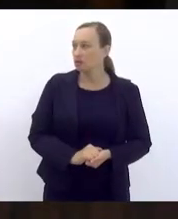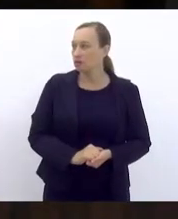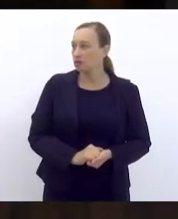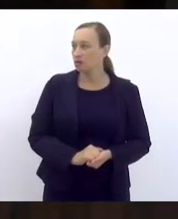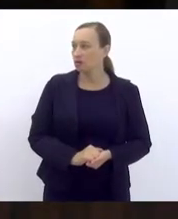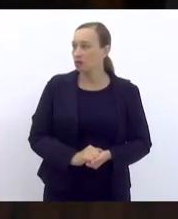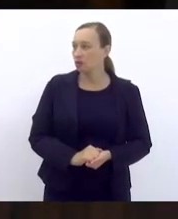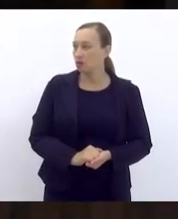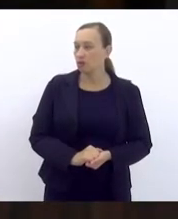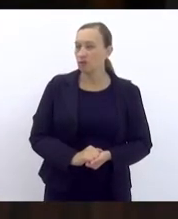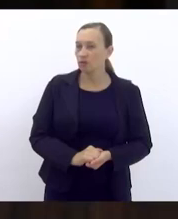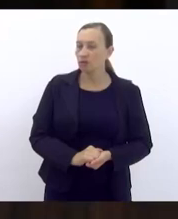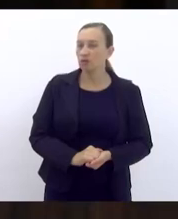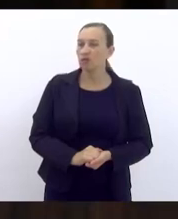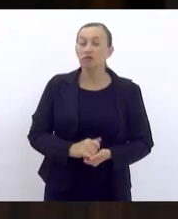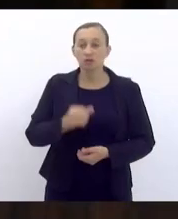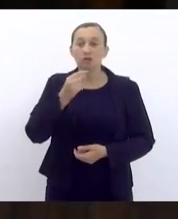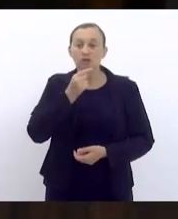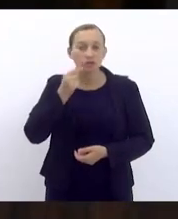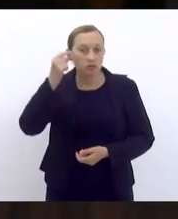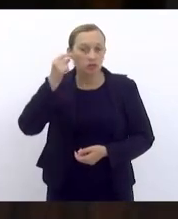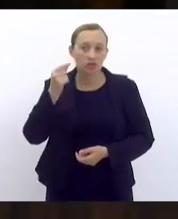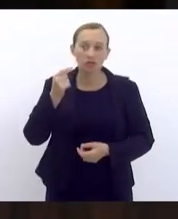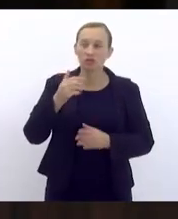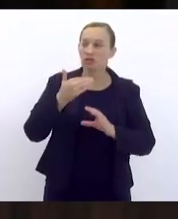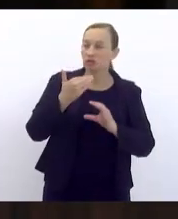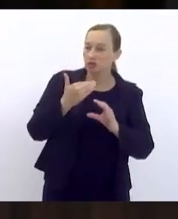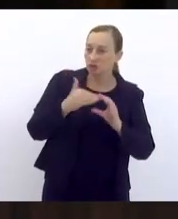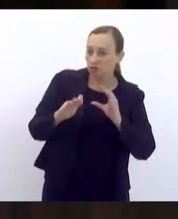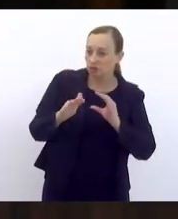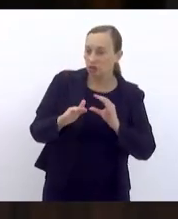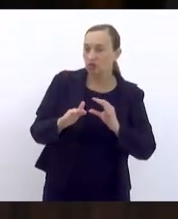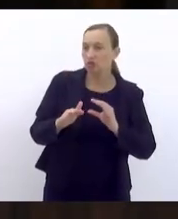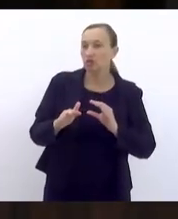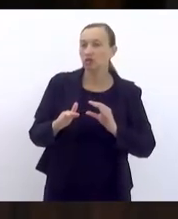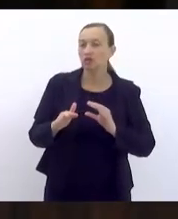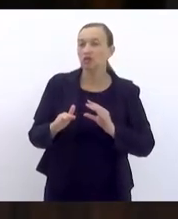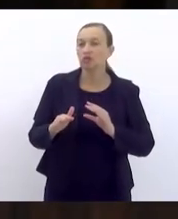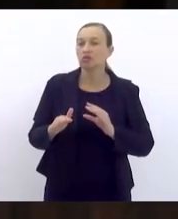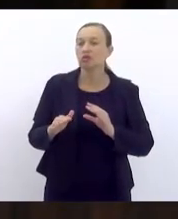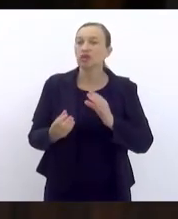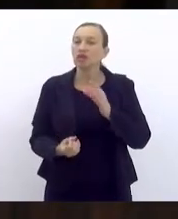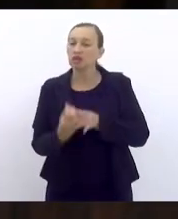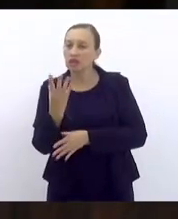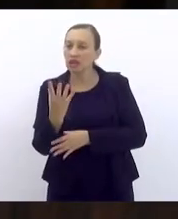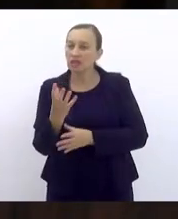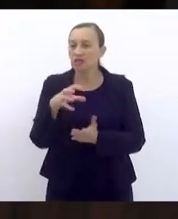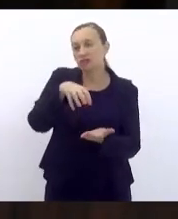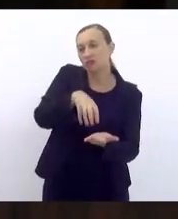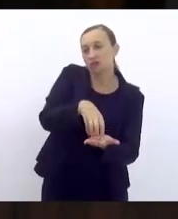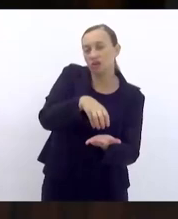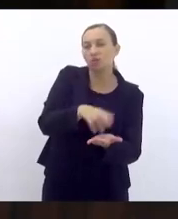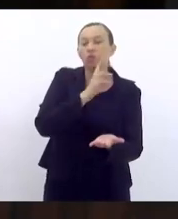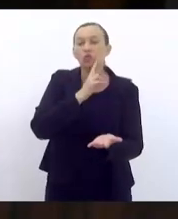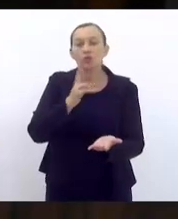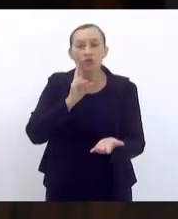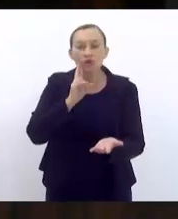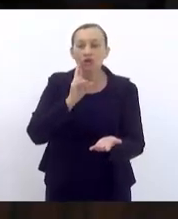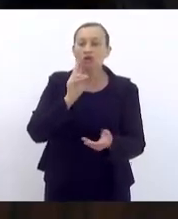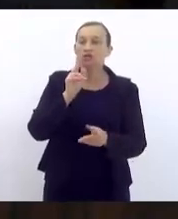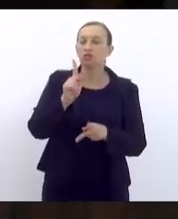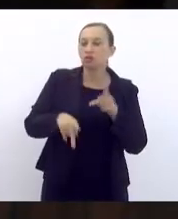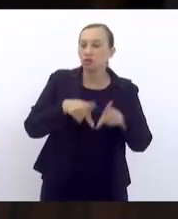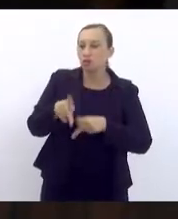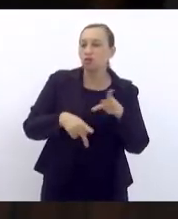Cláudio Castro, o envio de mensagem dispondo sobre instalação de unidade do restaurante popular com